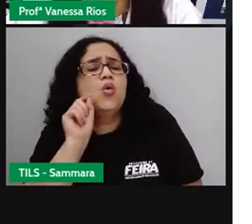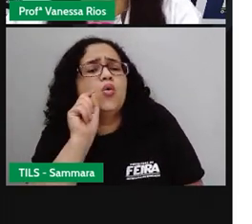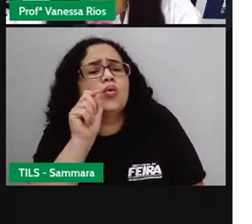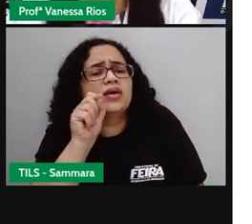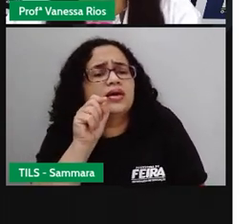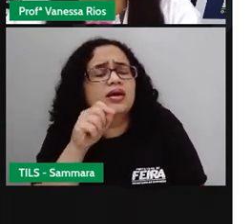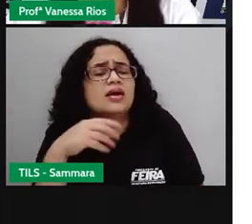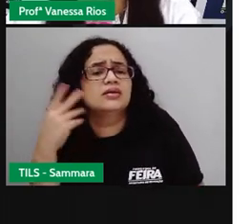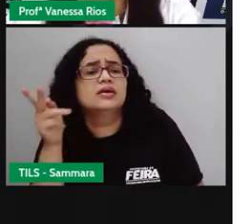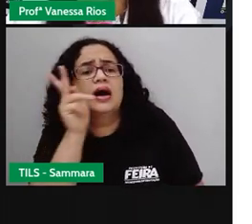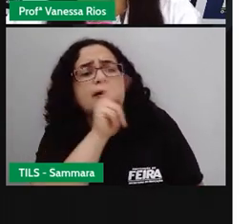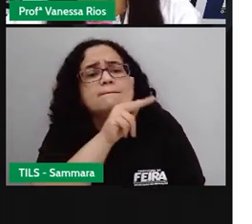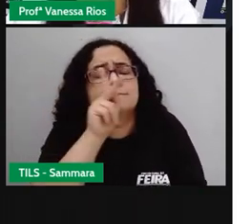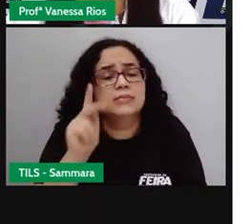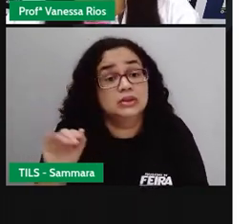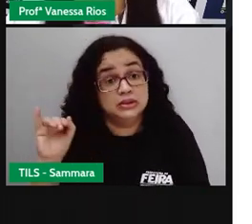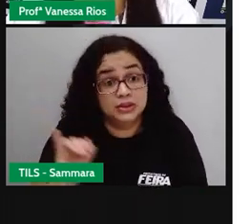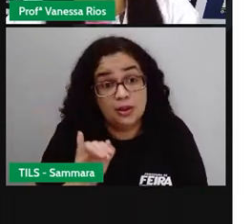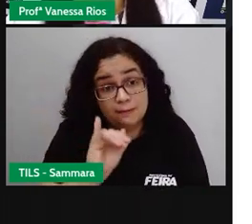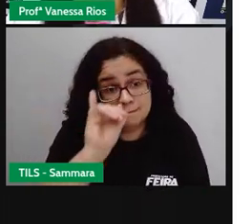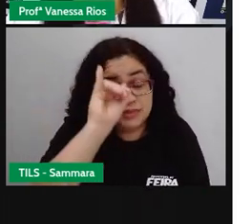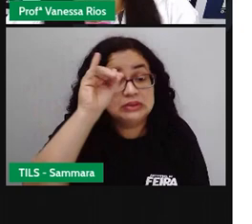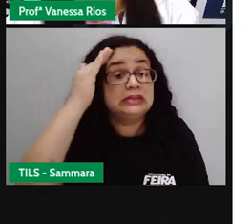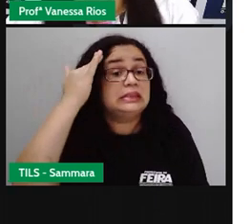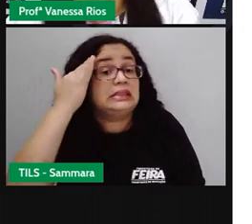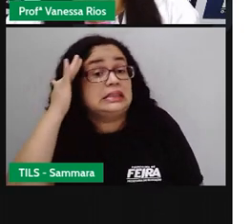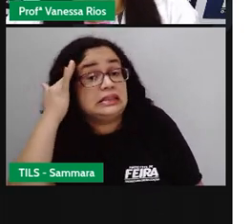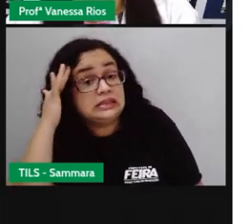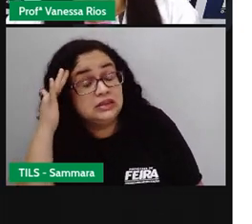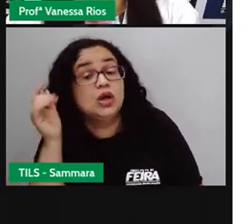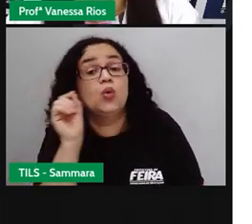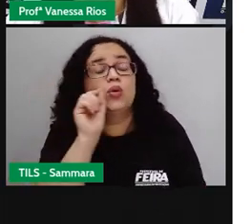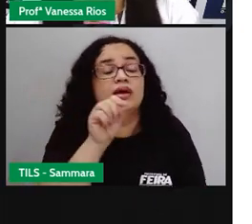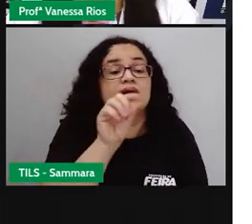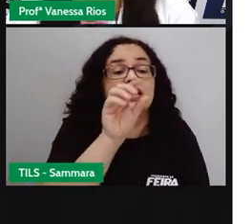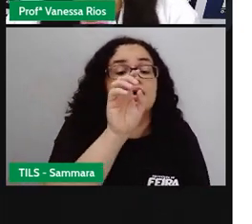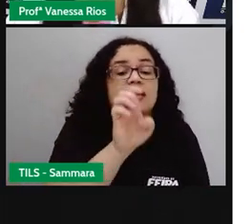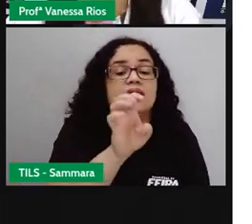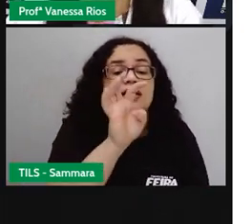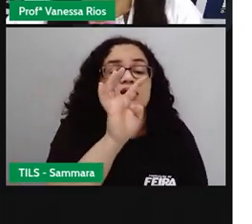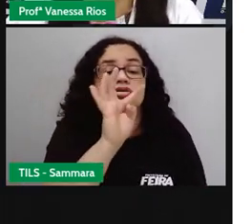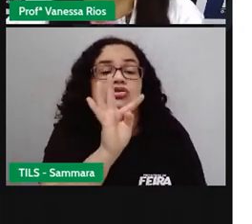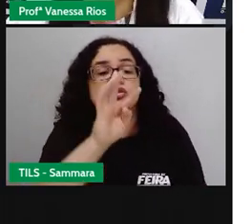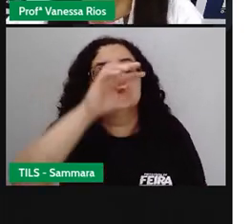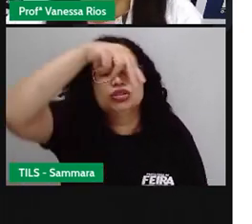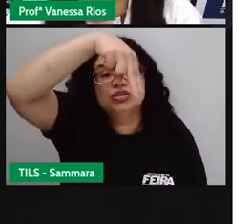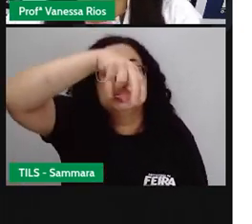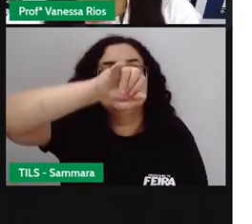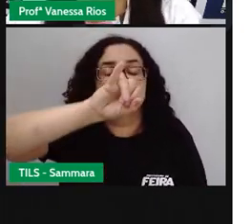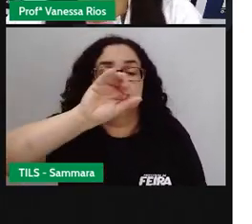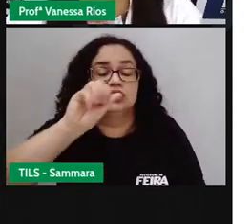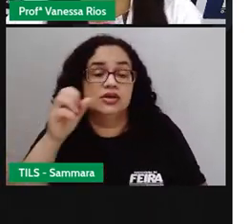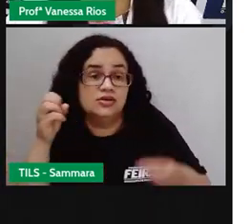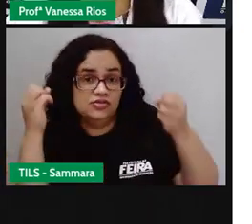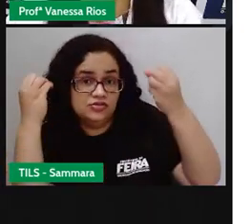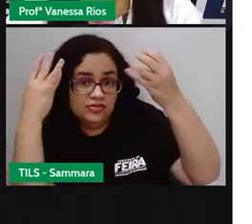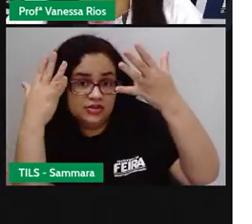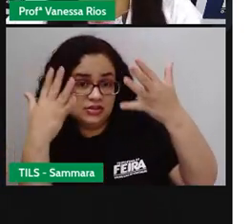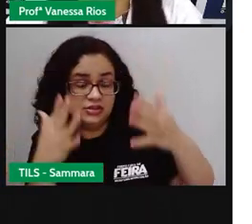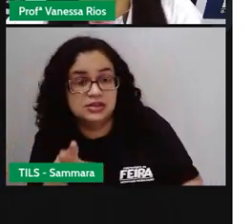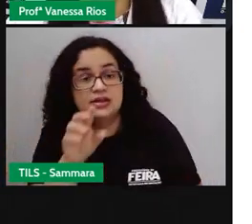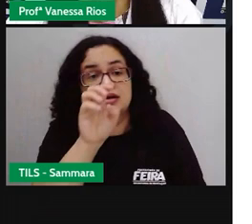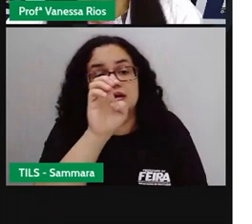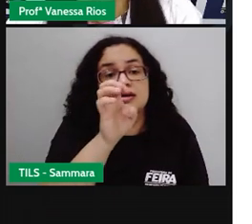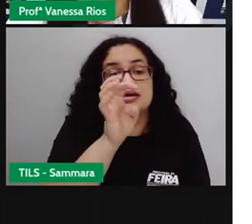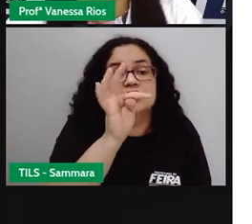Mas aí como a Pró falou, é muito importante a gente entender o que é etnia, já que a gente vai falar sobre as etnias